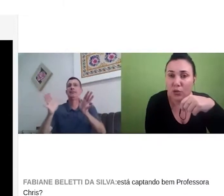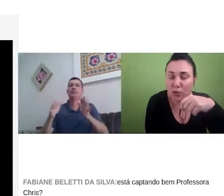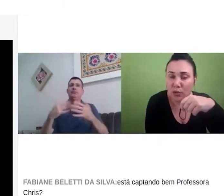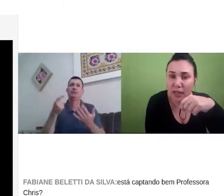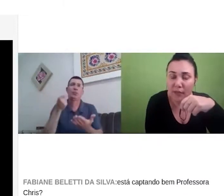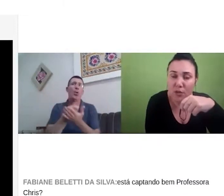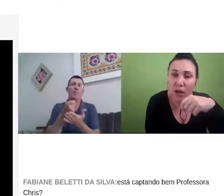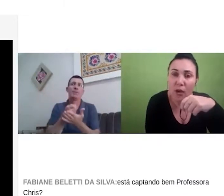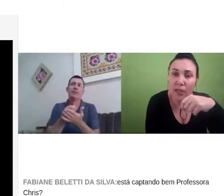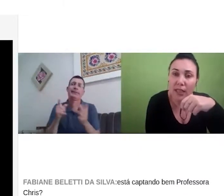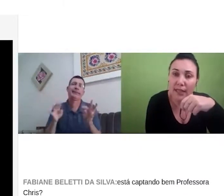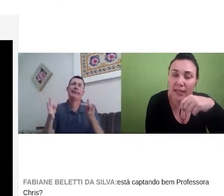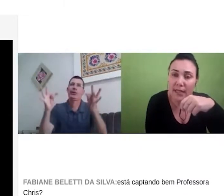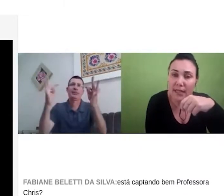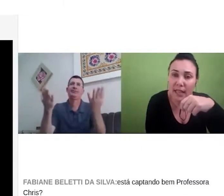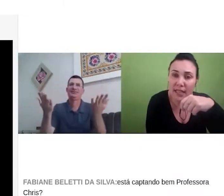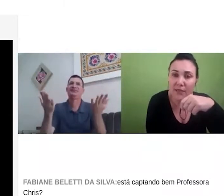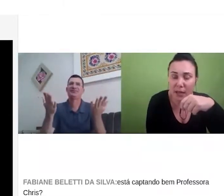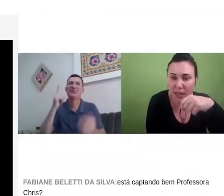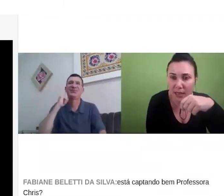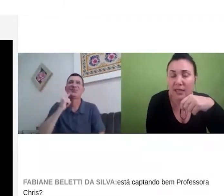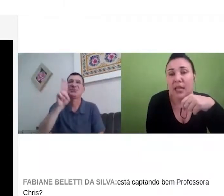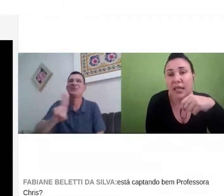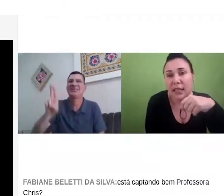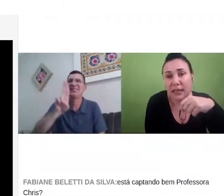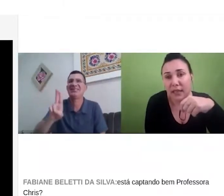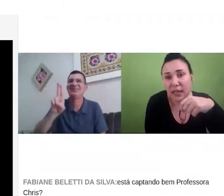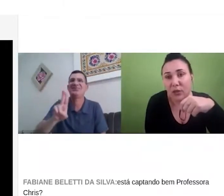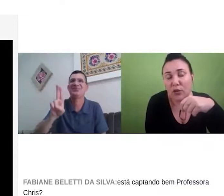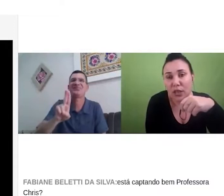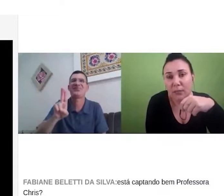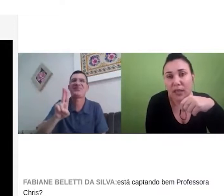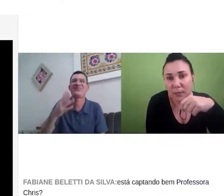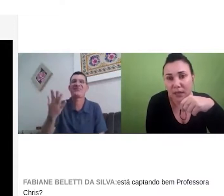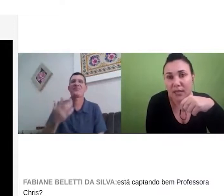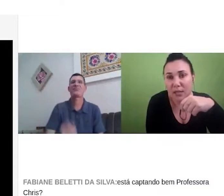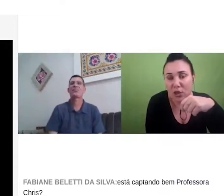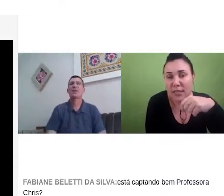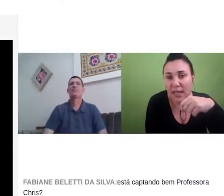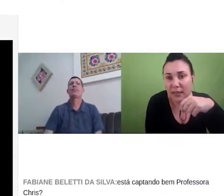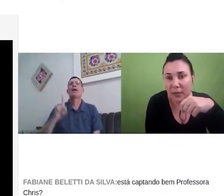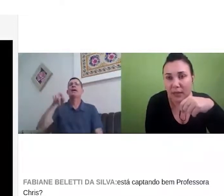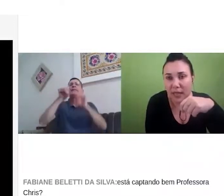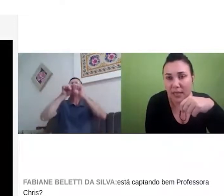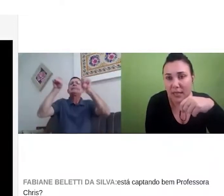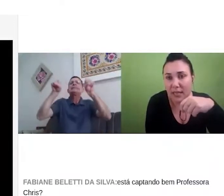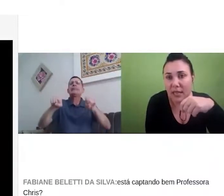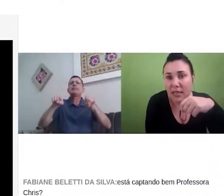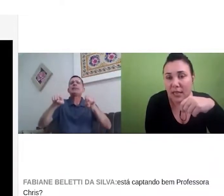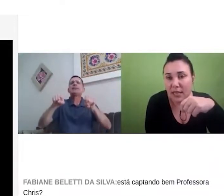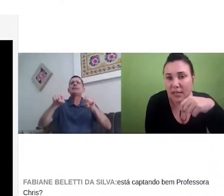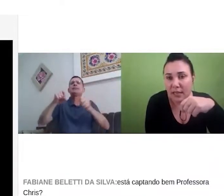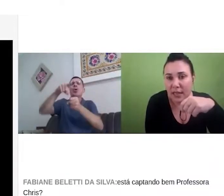de que o surdo ele é visual e que ele necessita dessas coisas e na tecnologia também dá para se utilizar também dessas